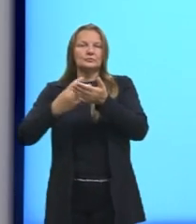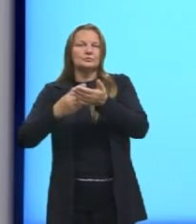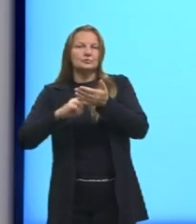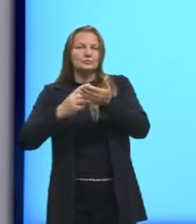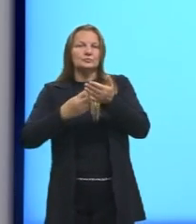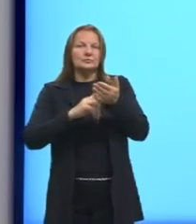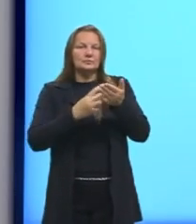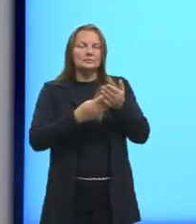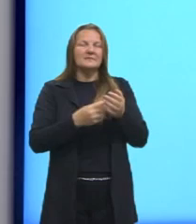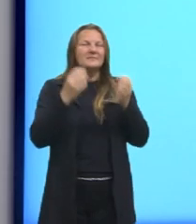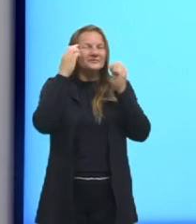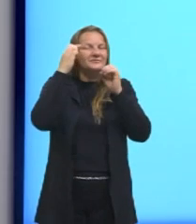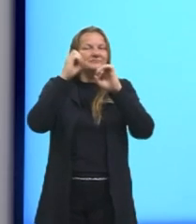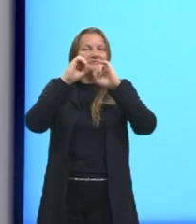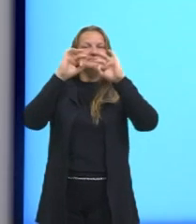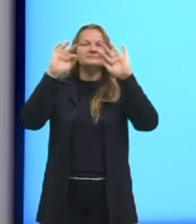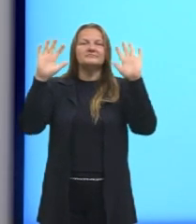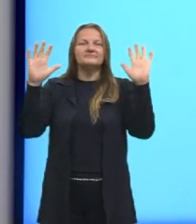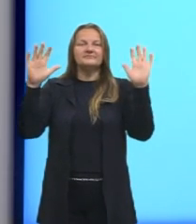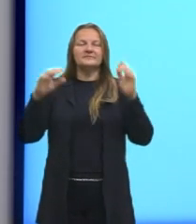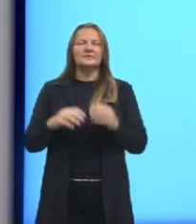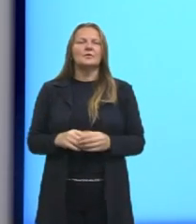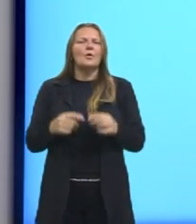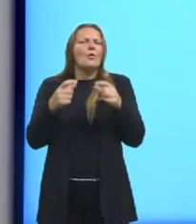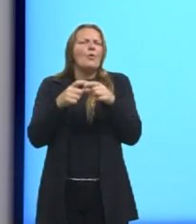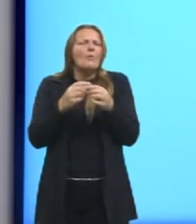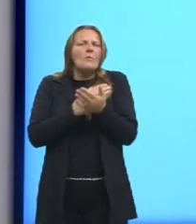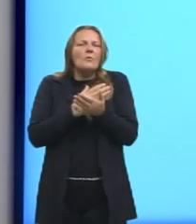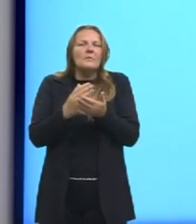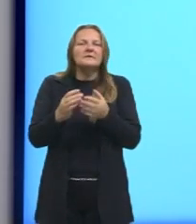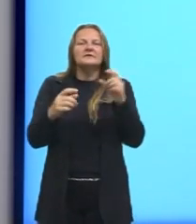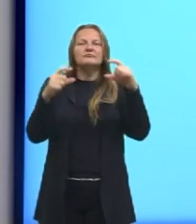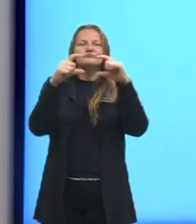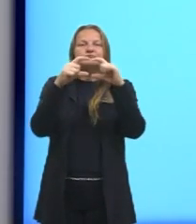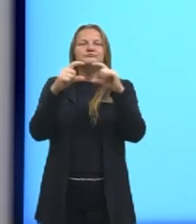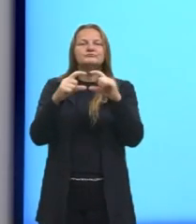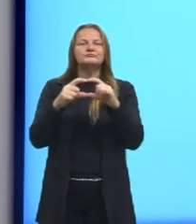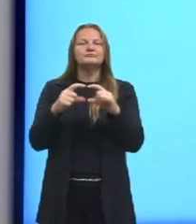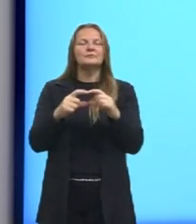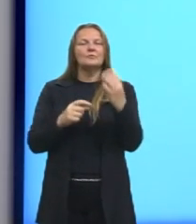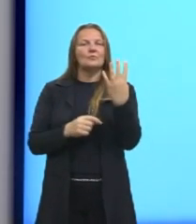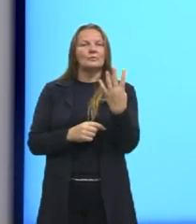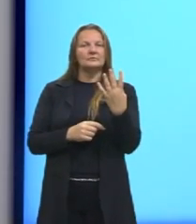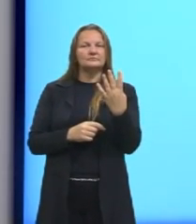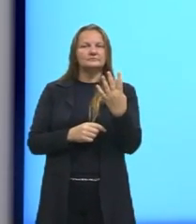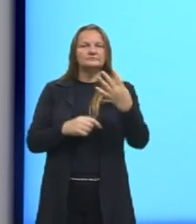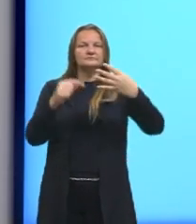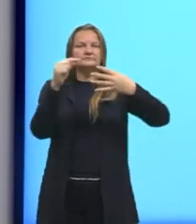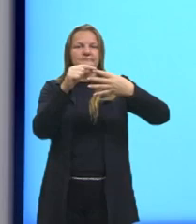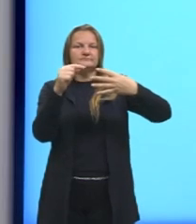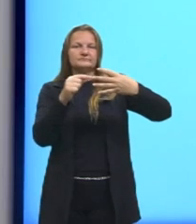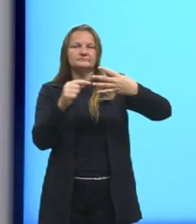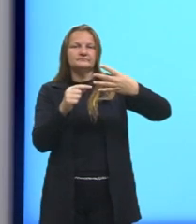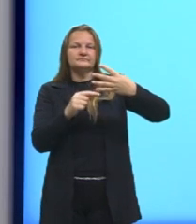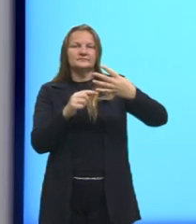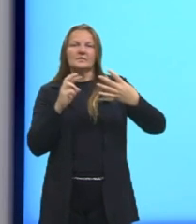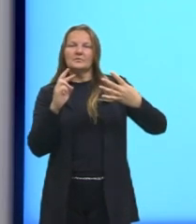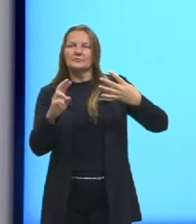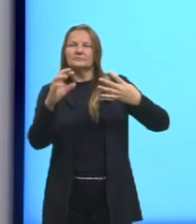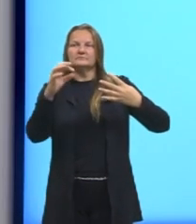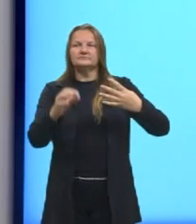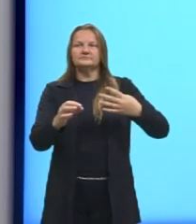vocês possam entender de onde vem cada um desses itens, o porquê desses itens responder àquela questão.